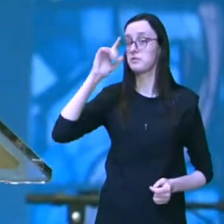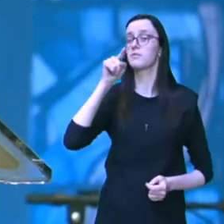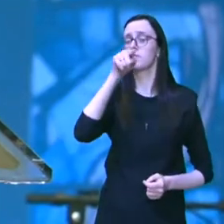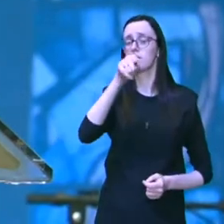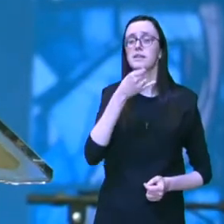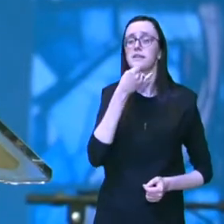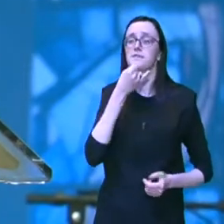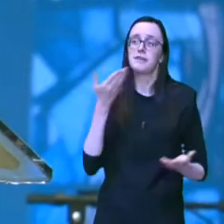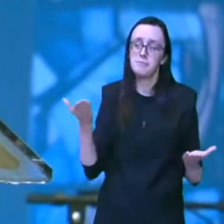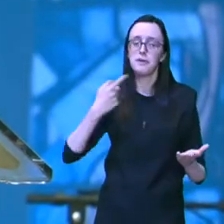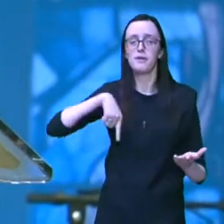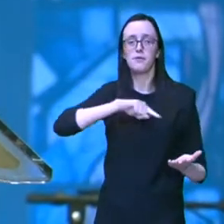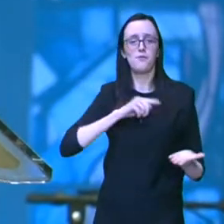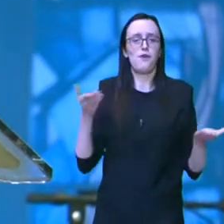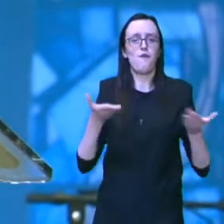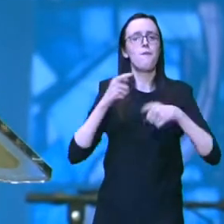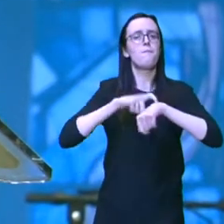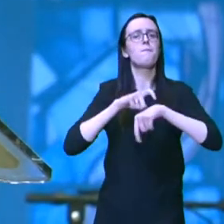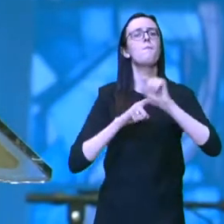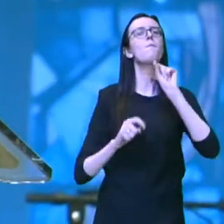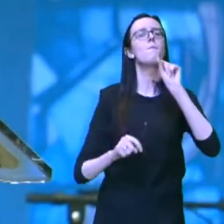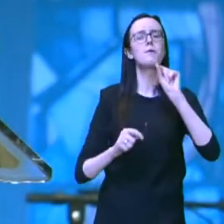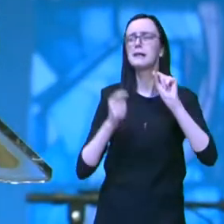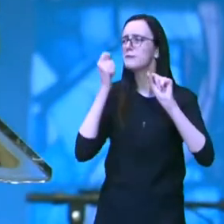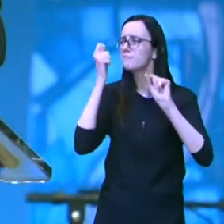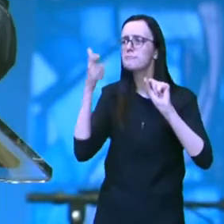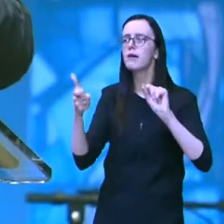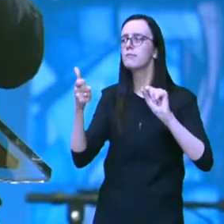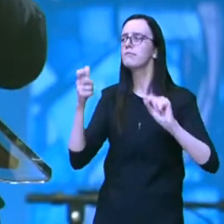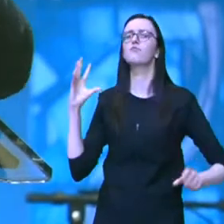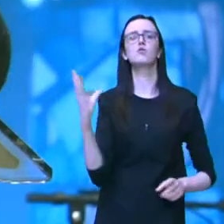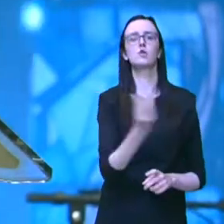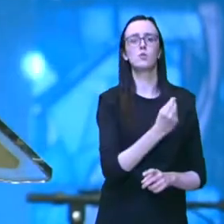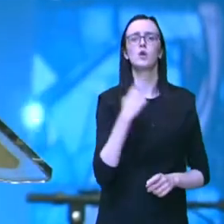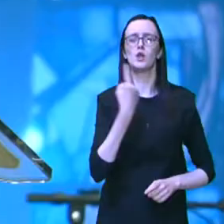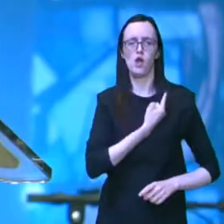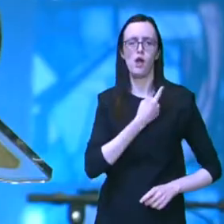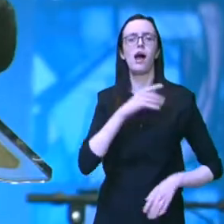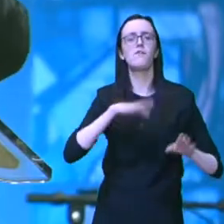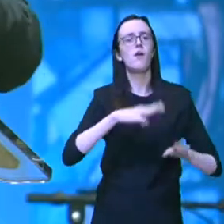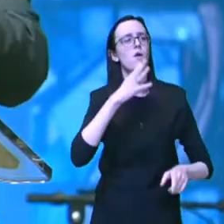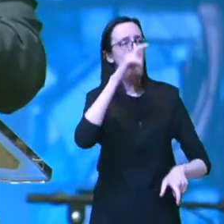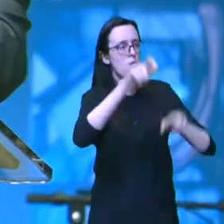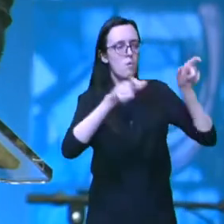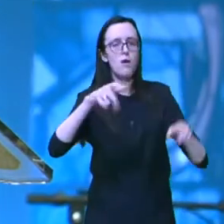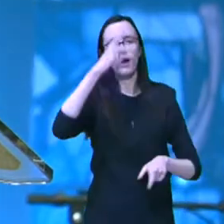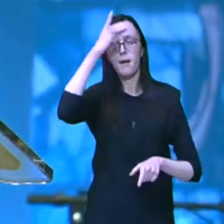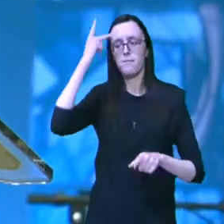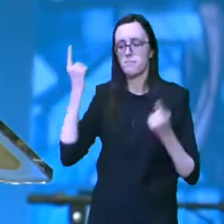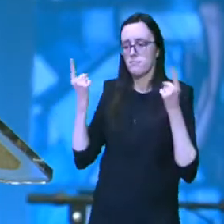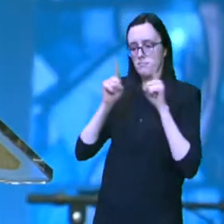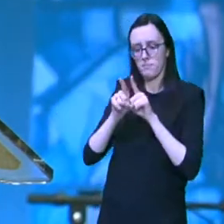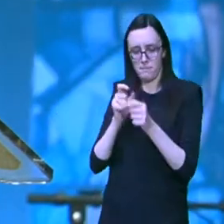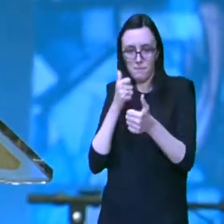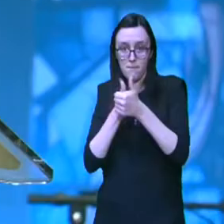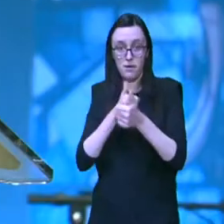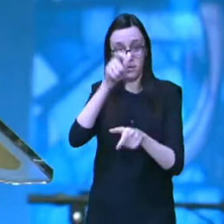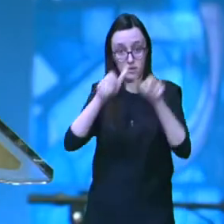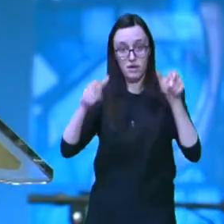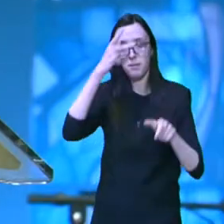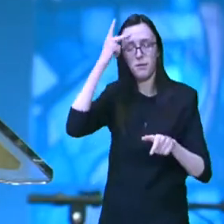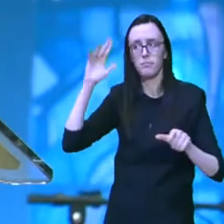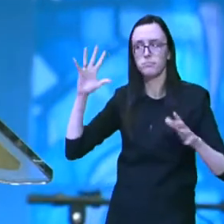infelizmente, nós estamos num momento onde praticamente todos nós temos conhecidos ou pessoas próximas que foram